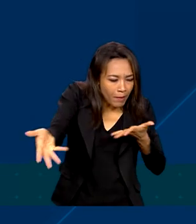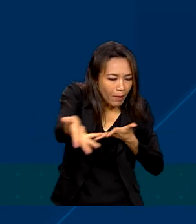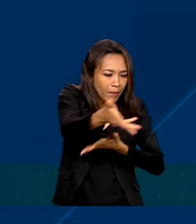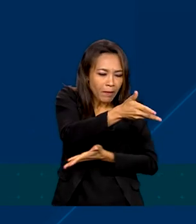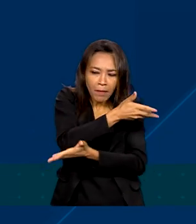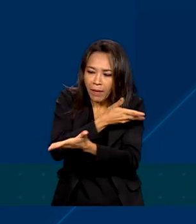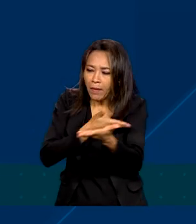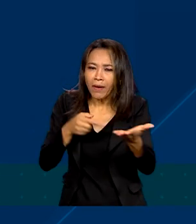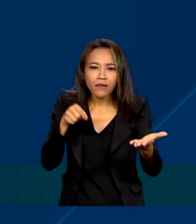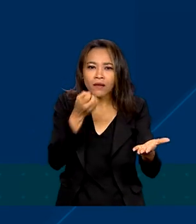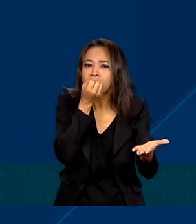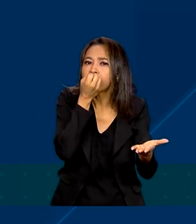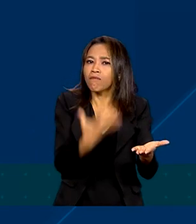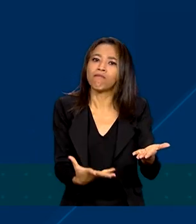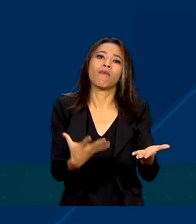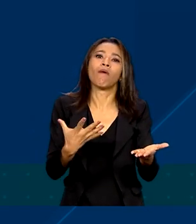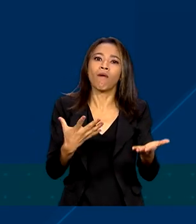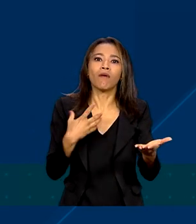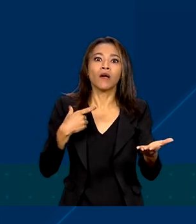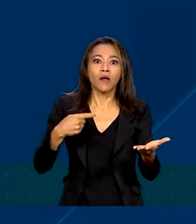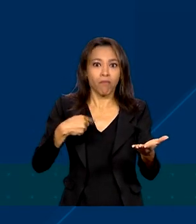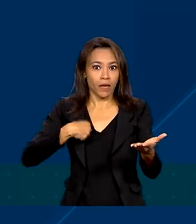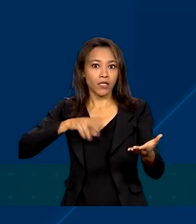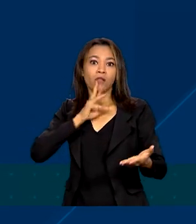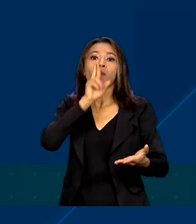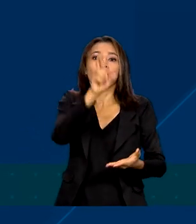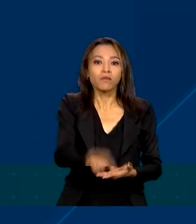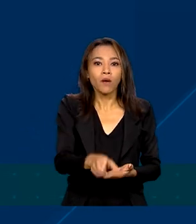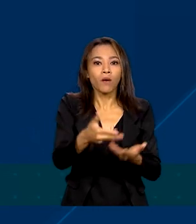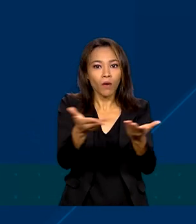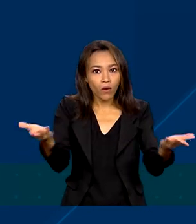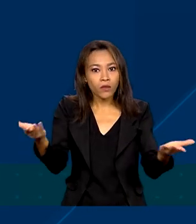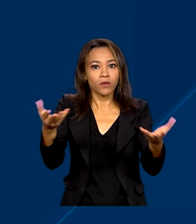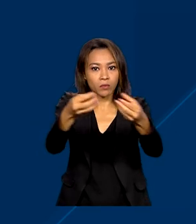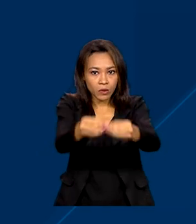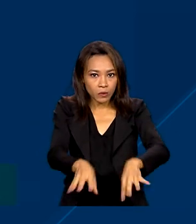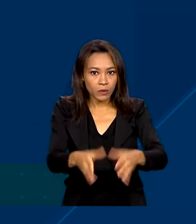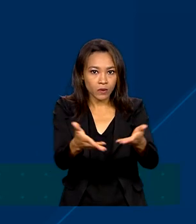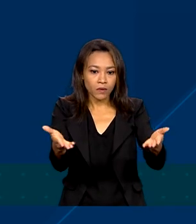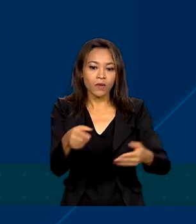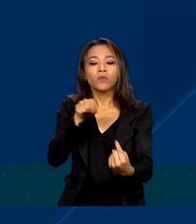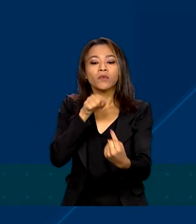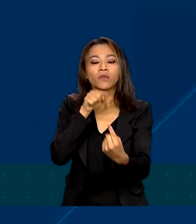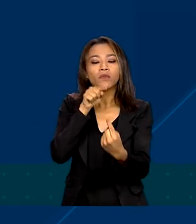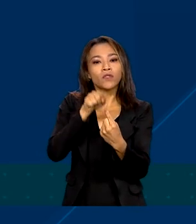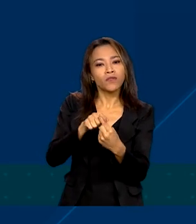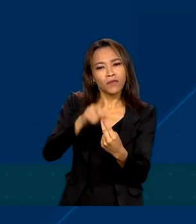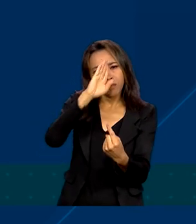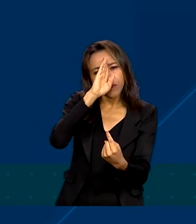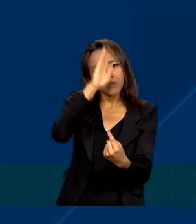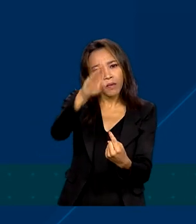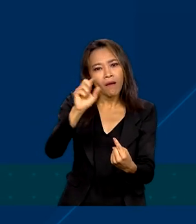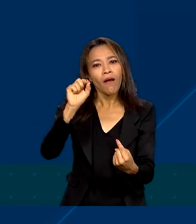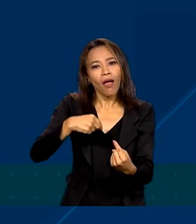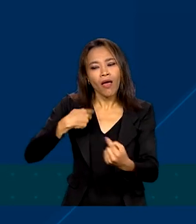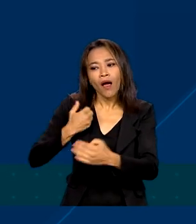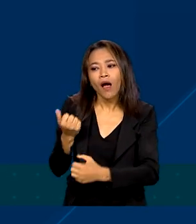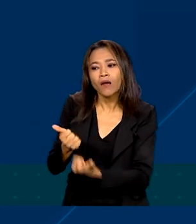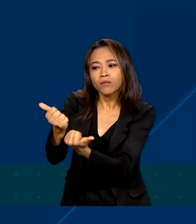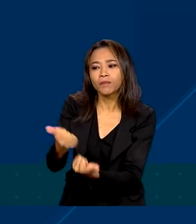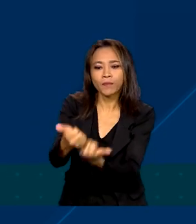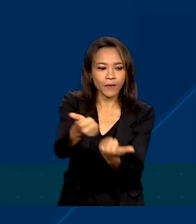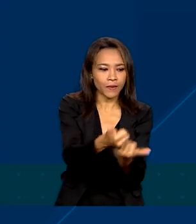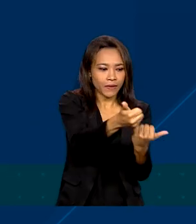positiva e a primeira resposta ali à sociedade. Então, esse é o objetivo principal e, inclusive, estendendo essa mão